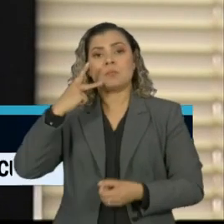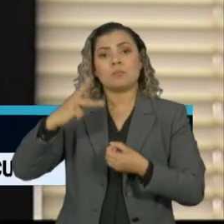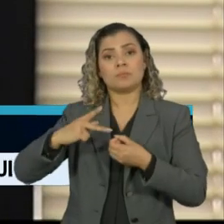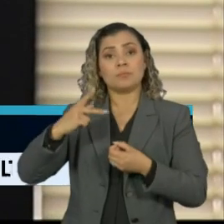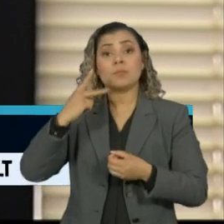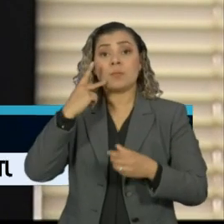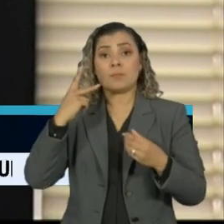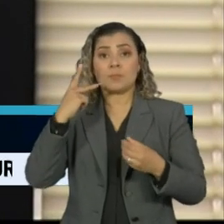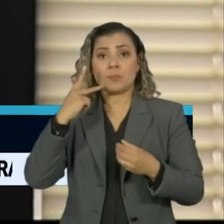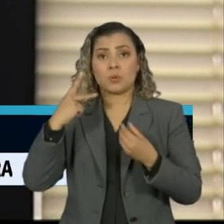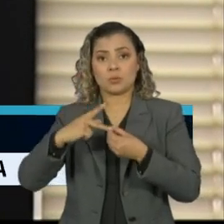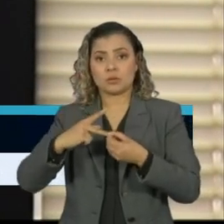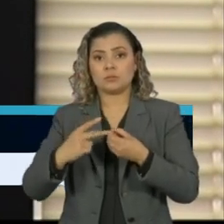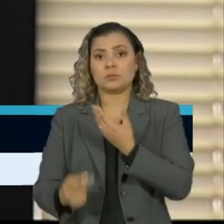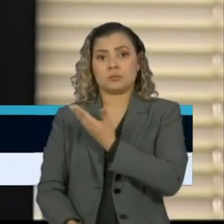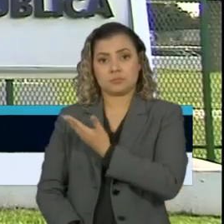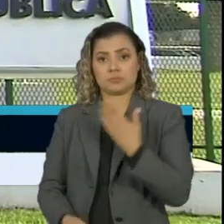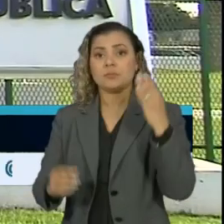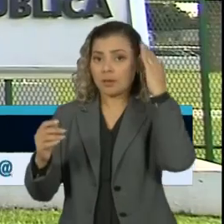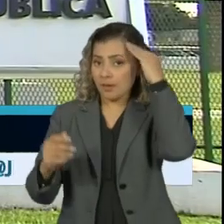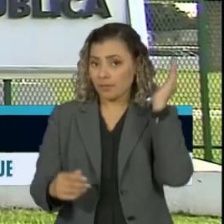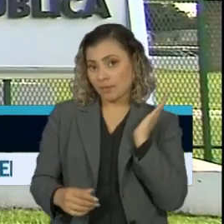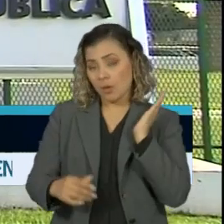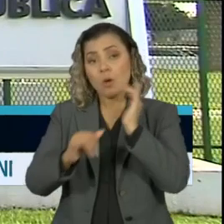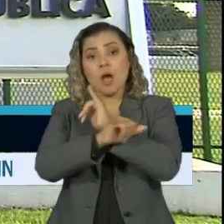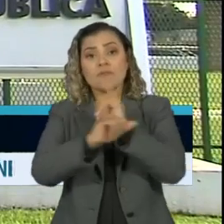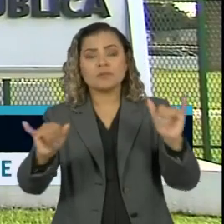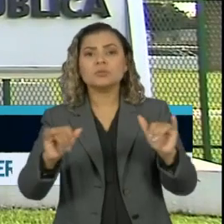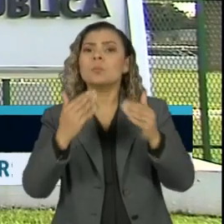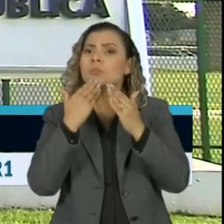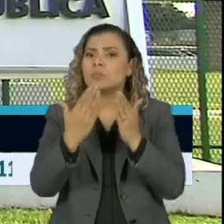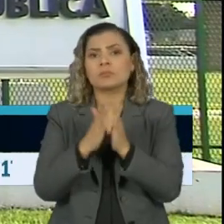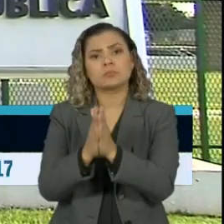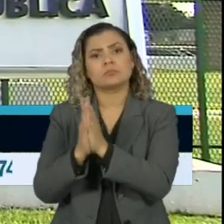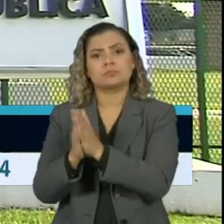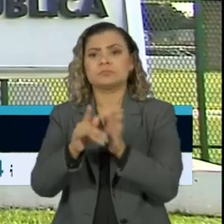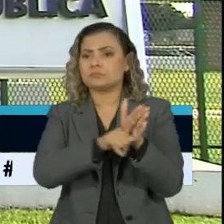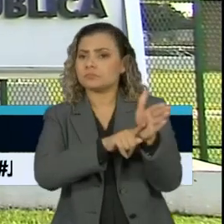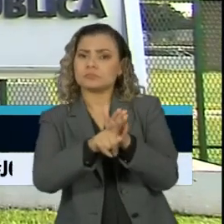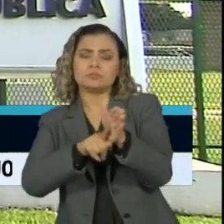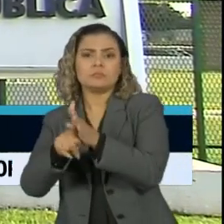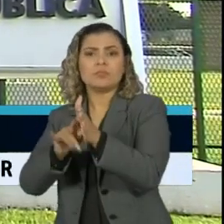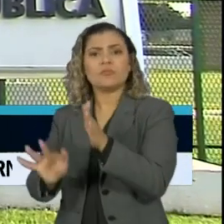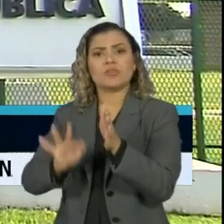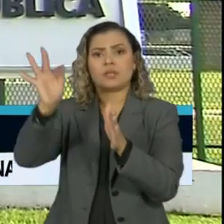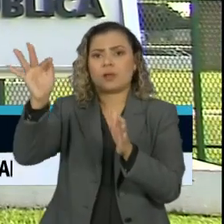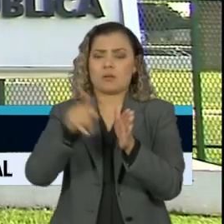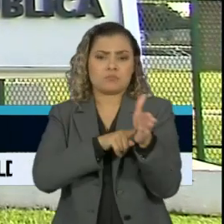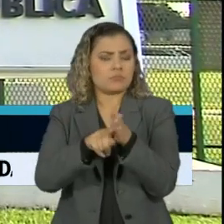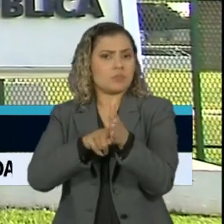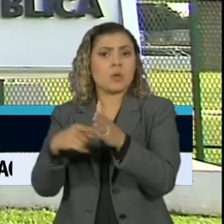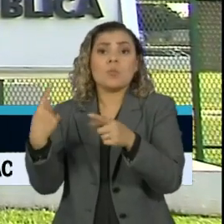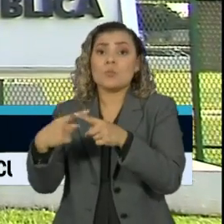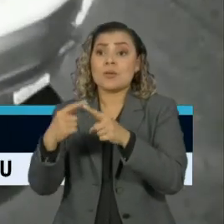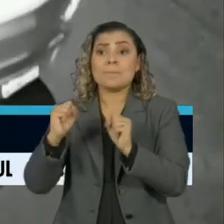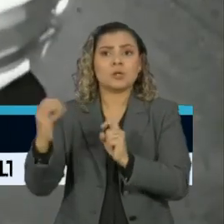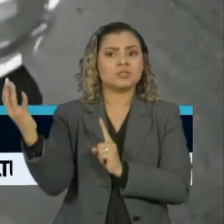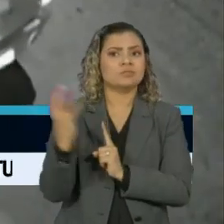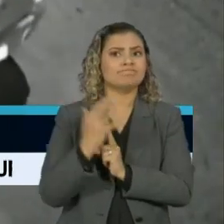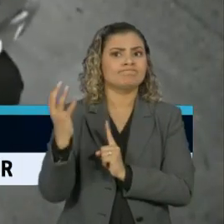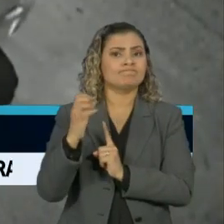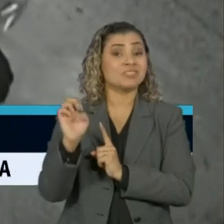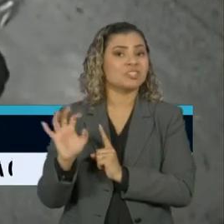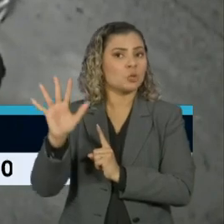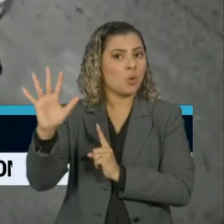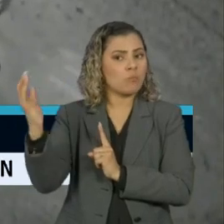-Geral da República, Raquel Dodd, pediu a federalização das apurações com o argumento de que o inquérito poderia sofrer pressões na